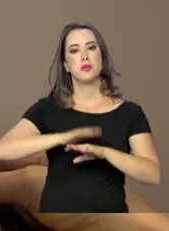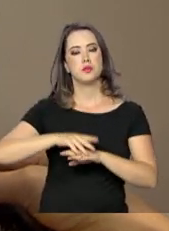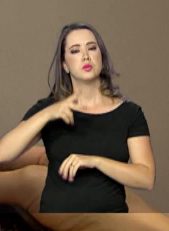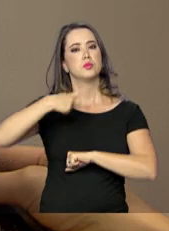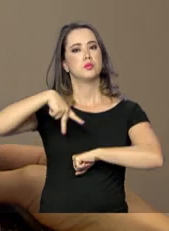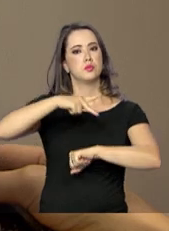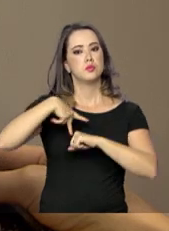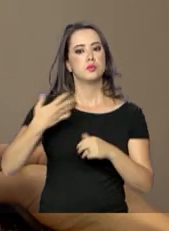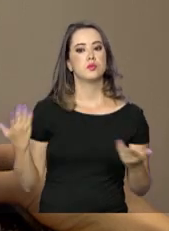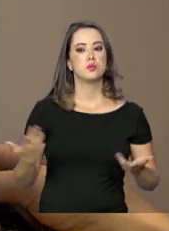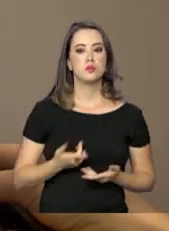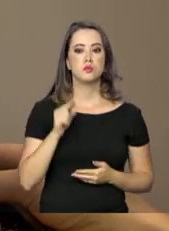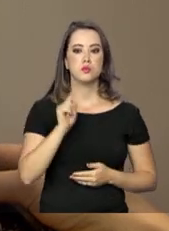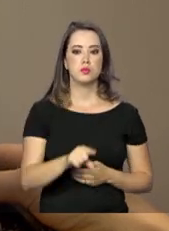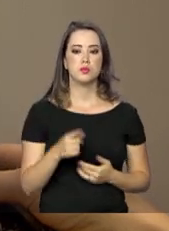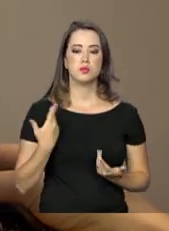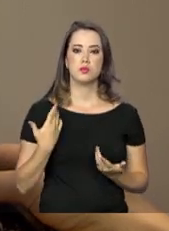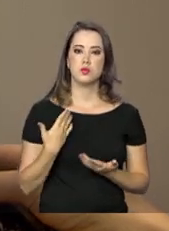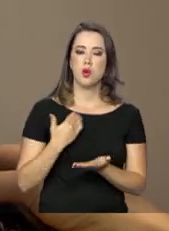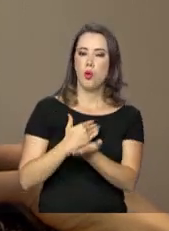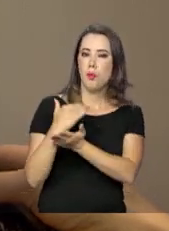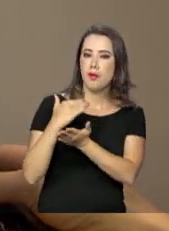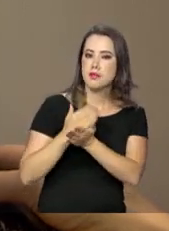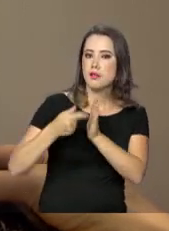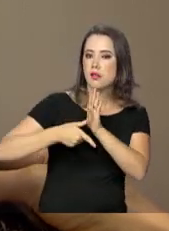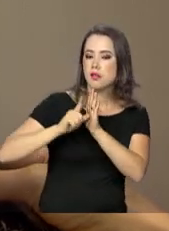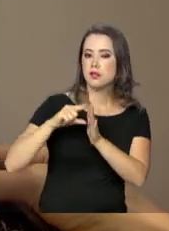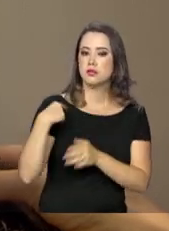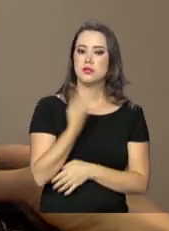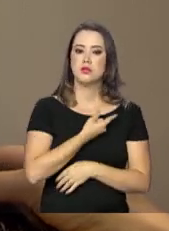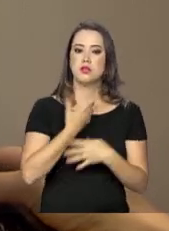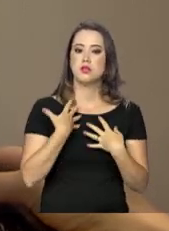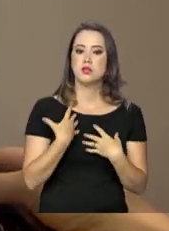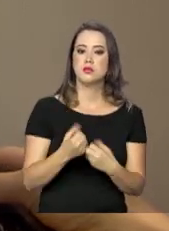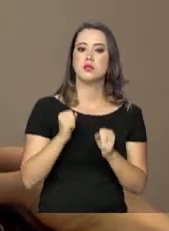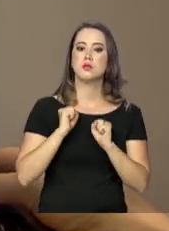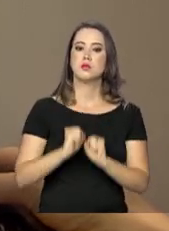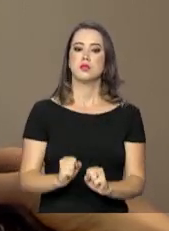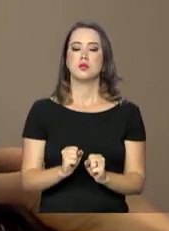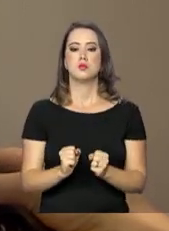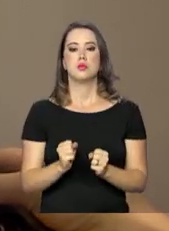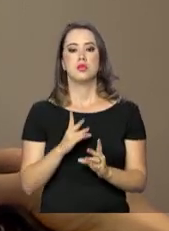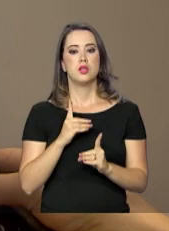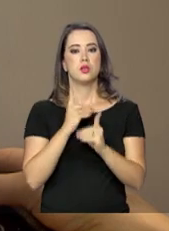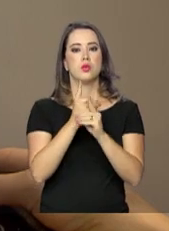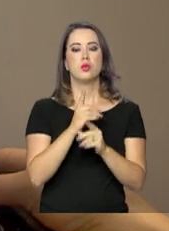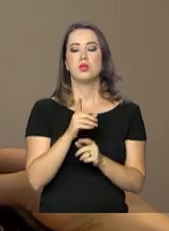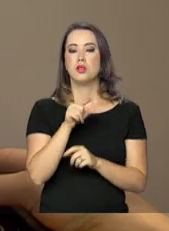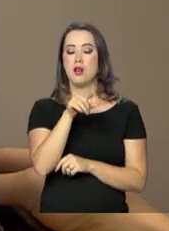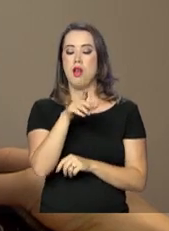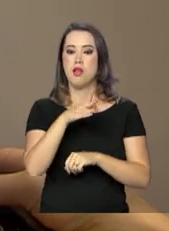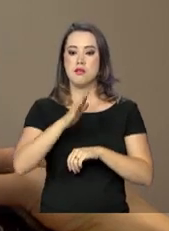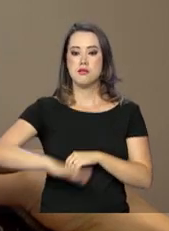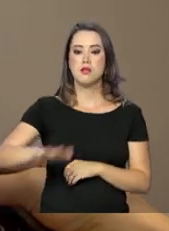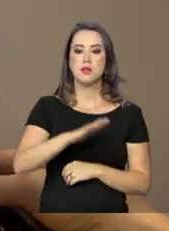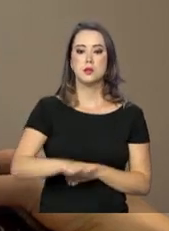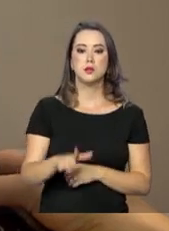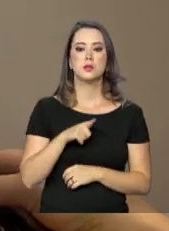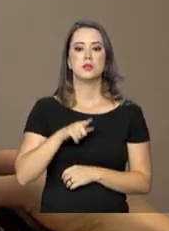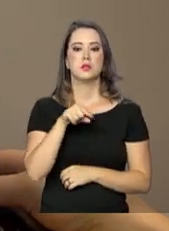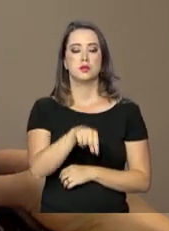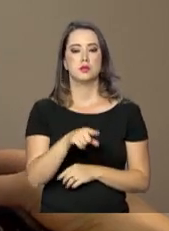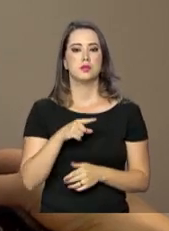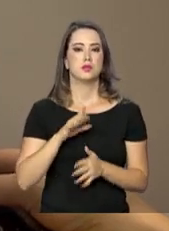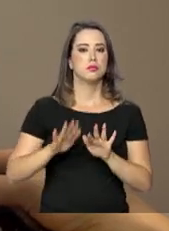país. E agora, isso começando mais cedo, nós vamos poder descobrir as crianças, né, que ali,